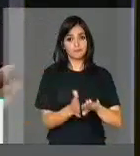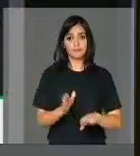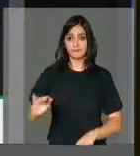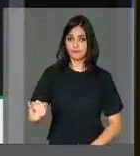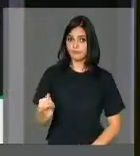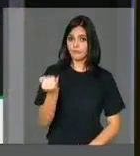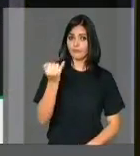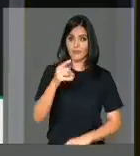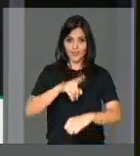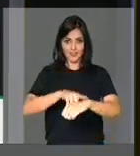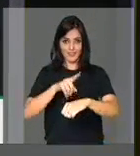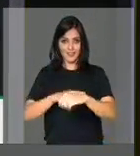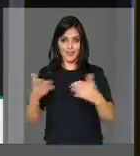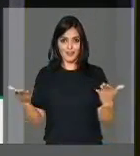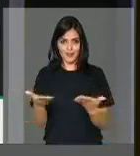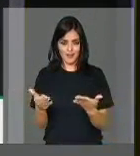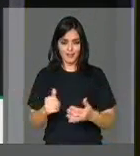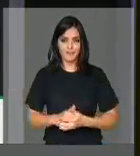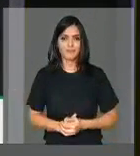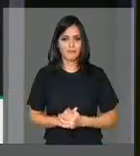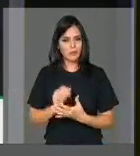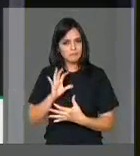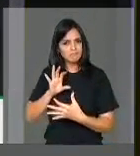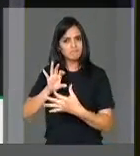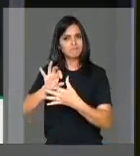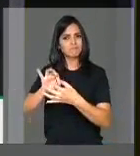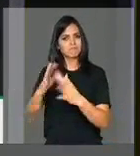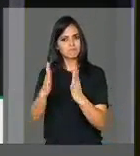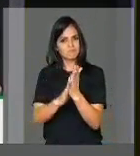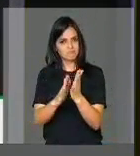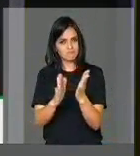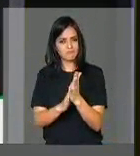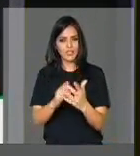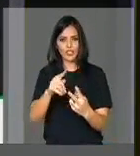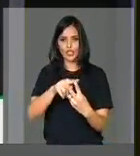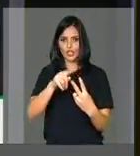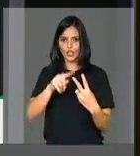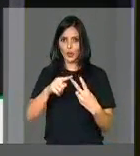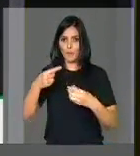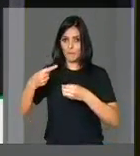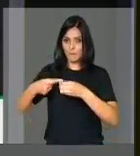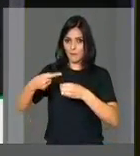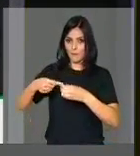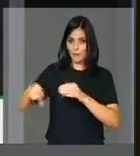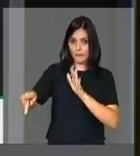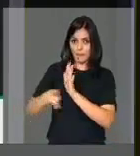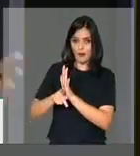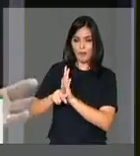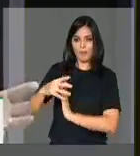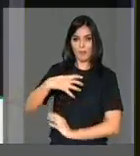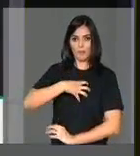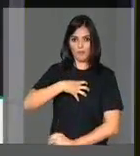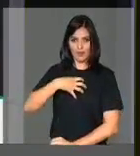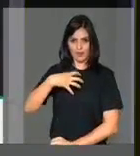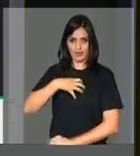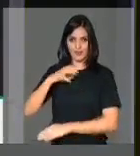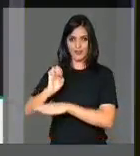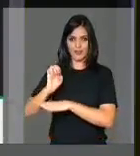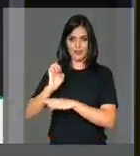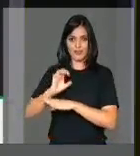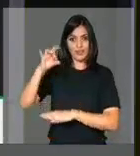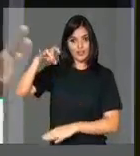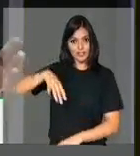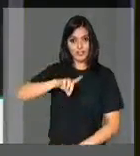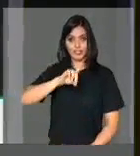para congratular-me com dois municípios da Bahia que comemoraram no último dia